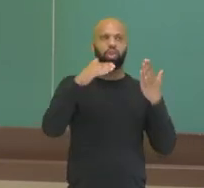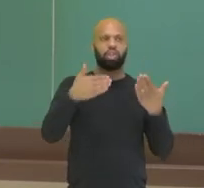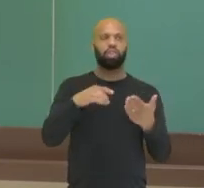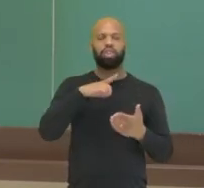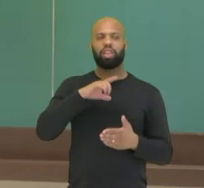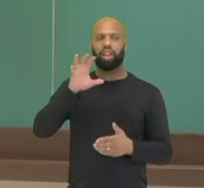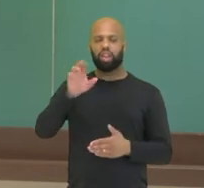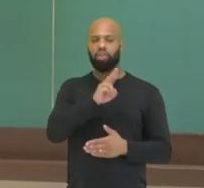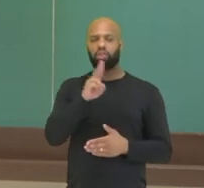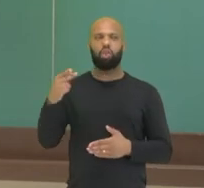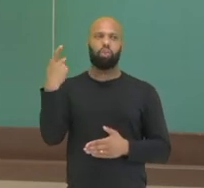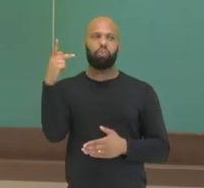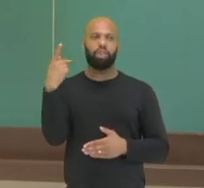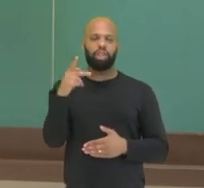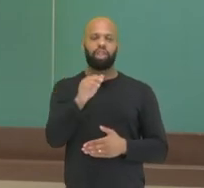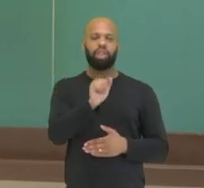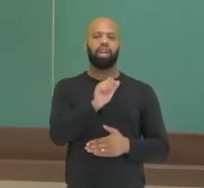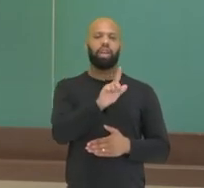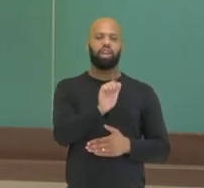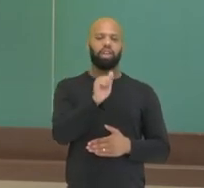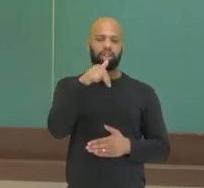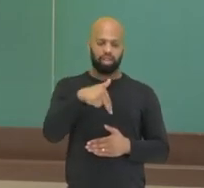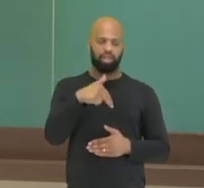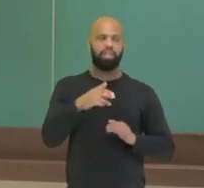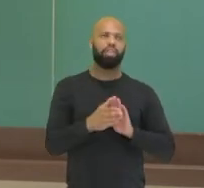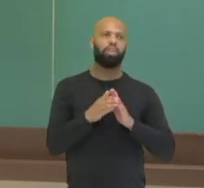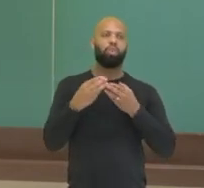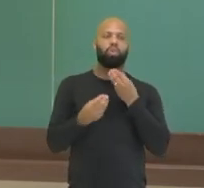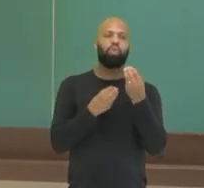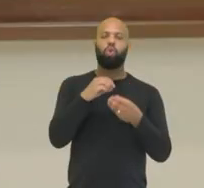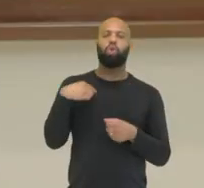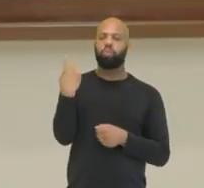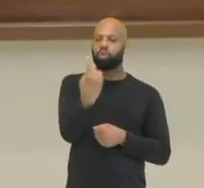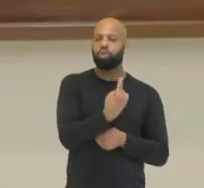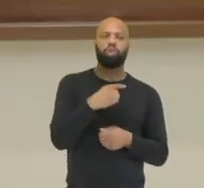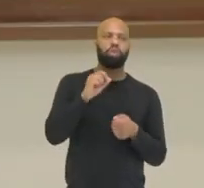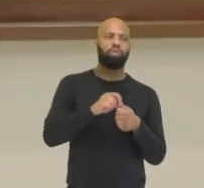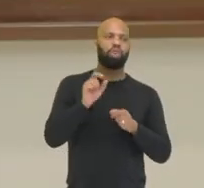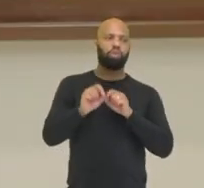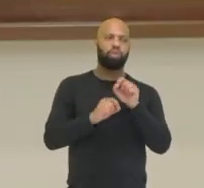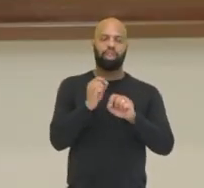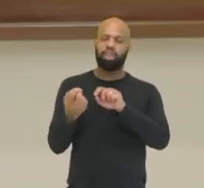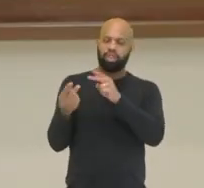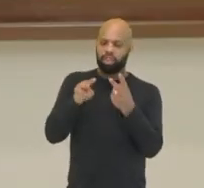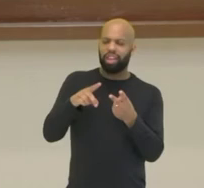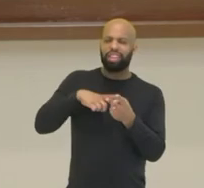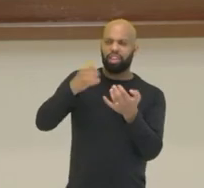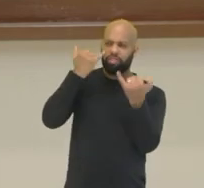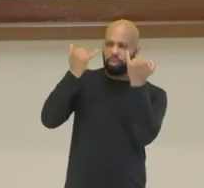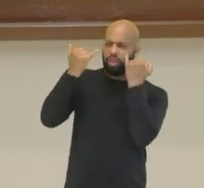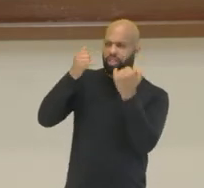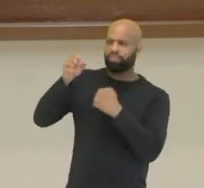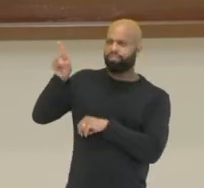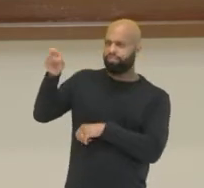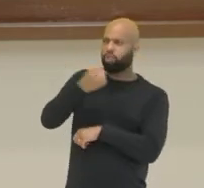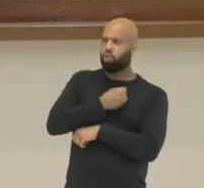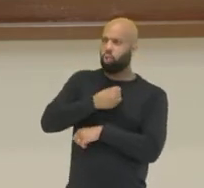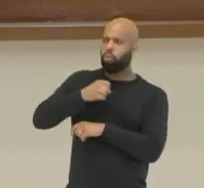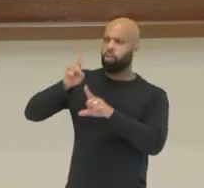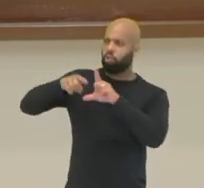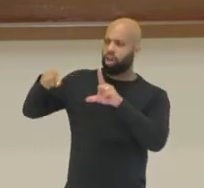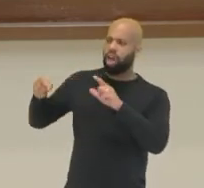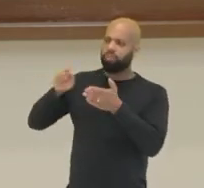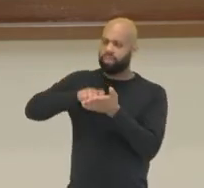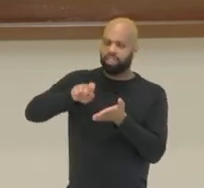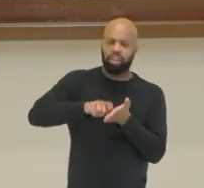ilustrado o nome dele, Alan Magnum, né. Então como que a gente faz aí, pessoal, a transcrição dessas informações numéricas para um texto